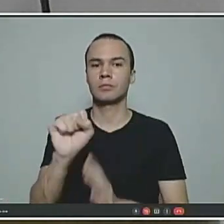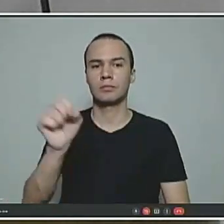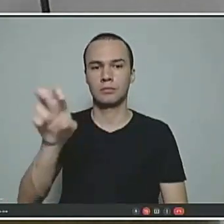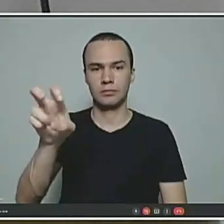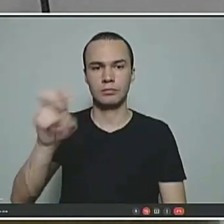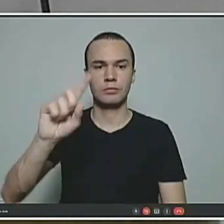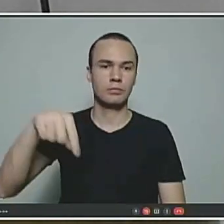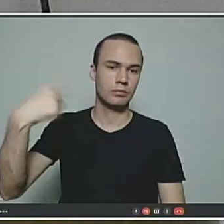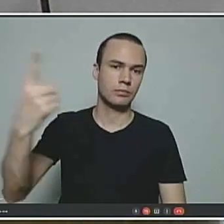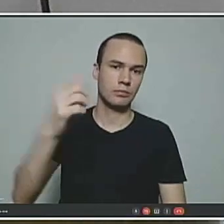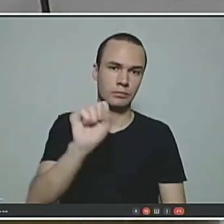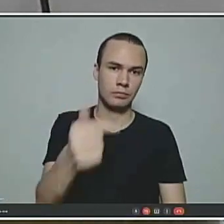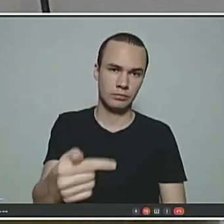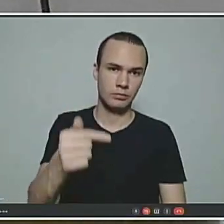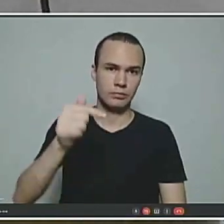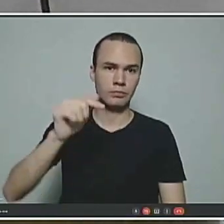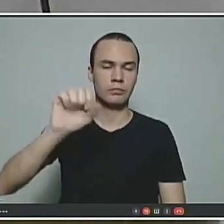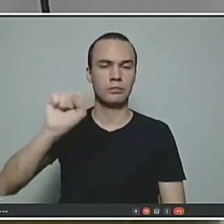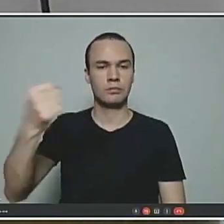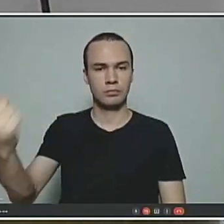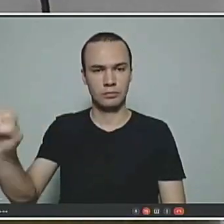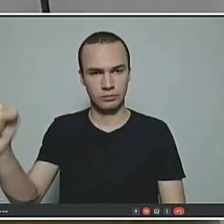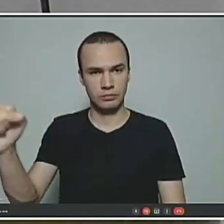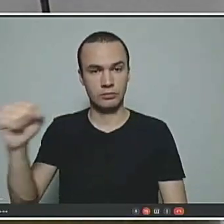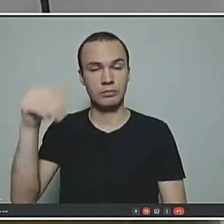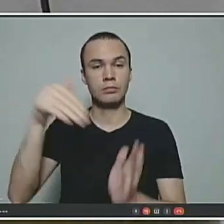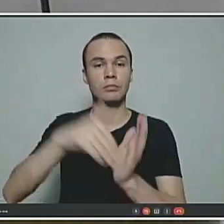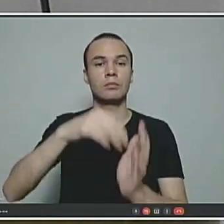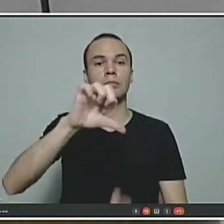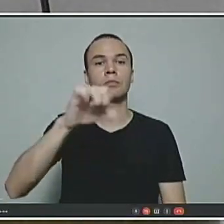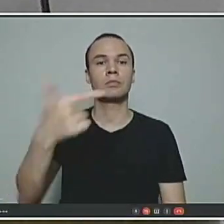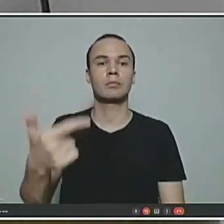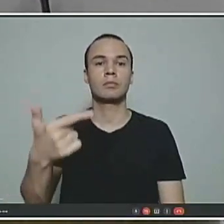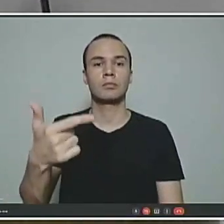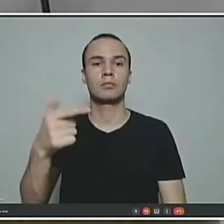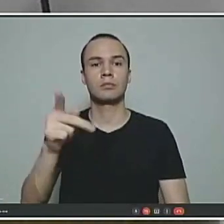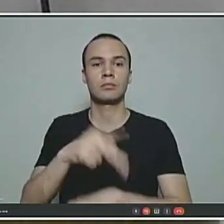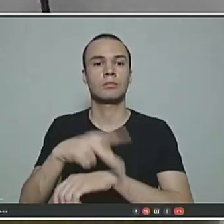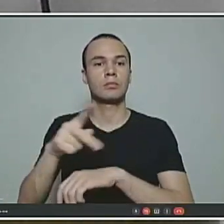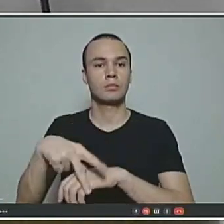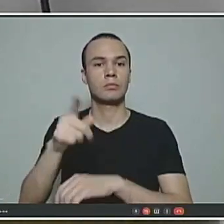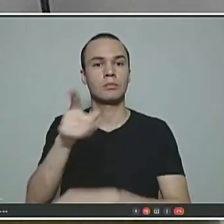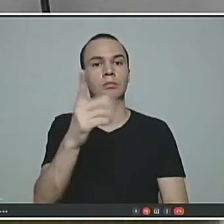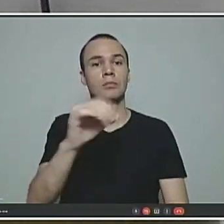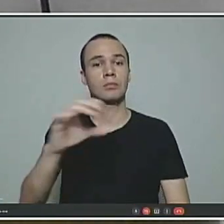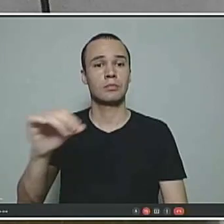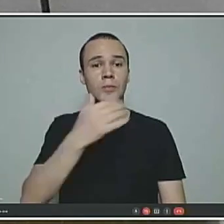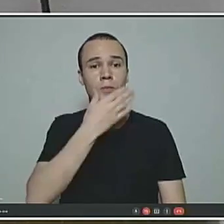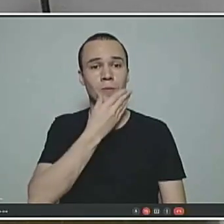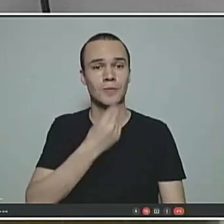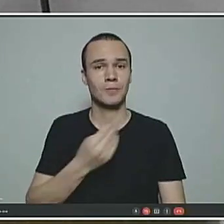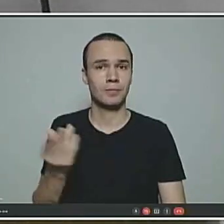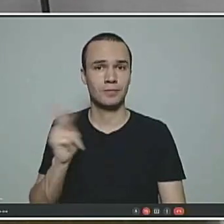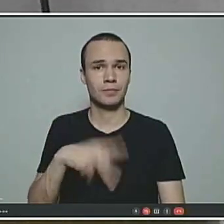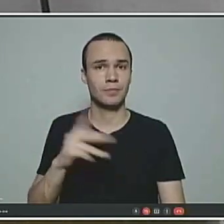86, 87, 88, até 92 para a professora e até 100 para o professor.